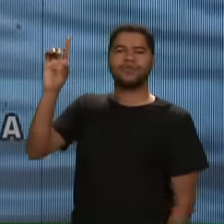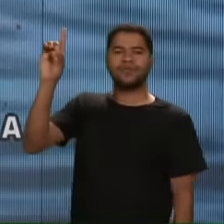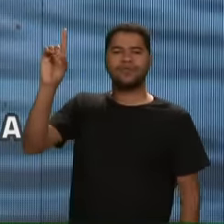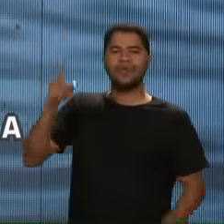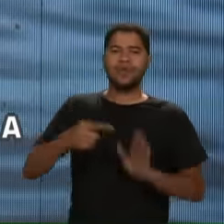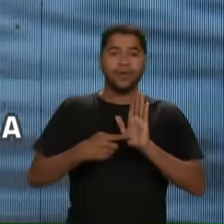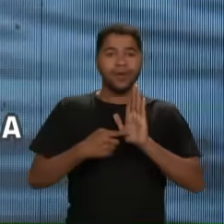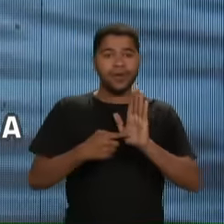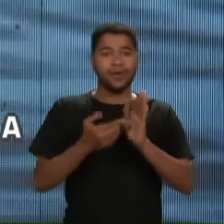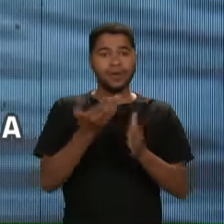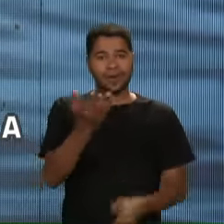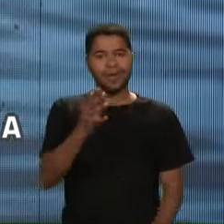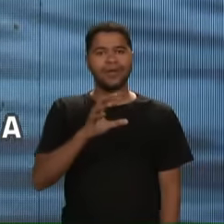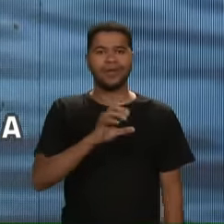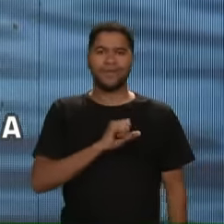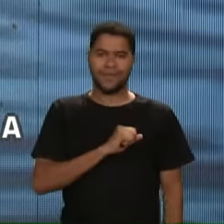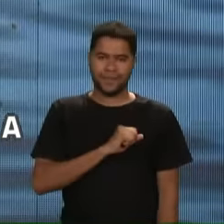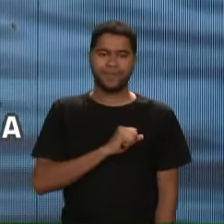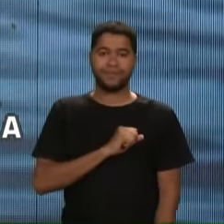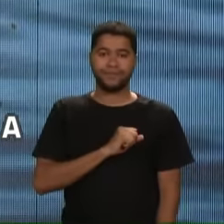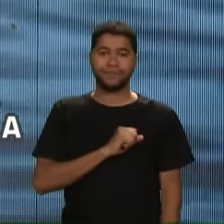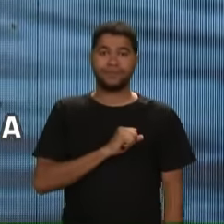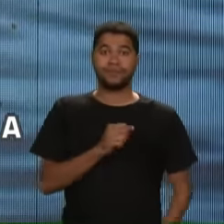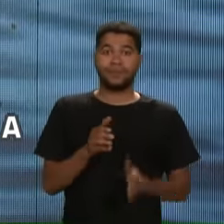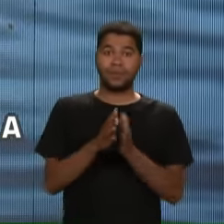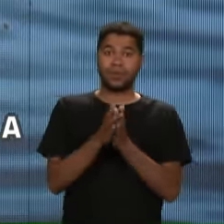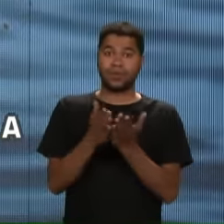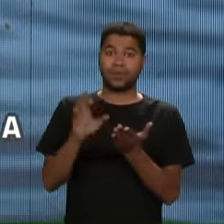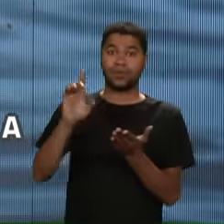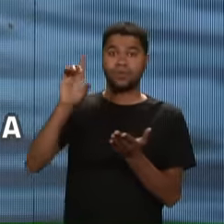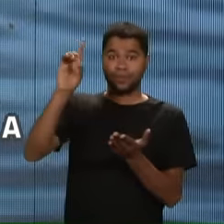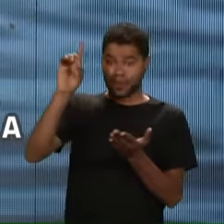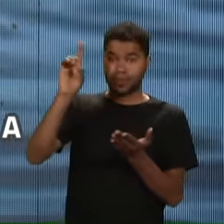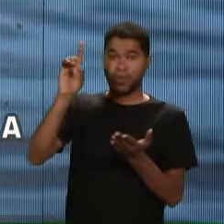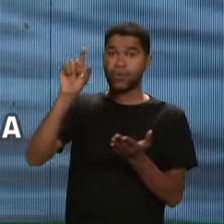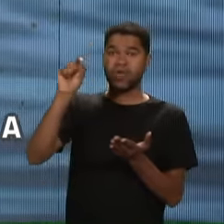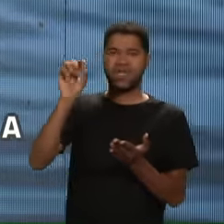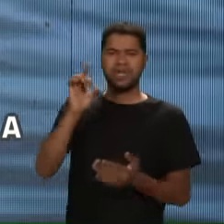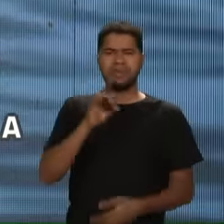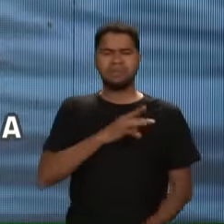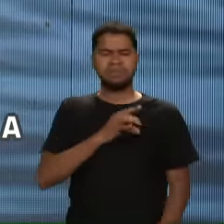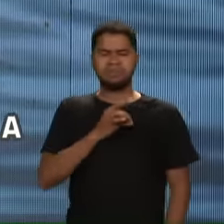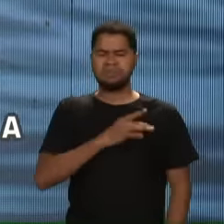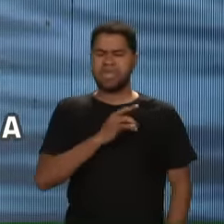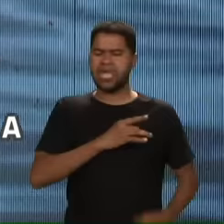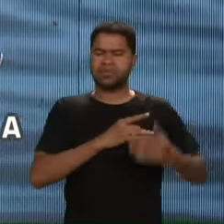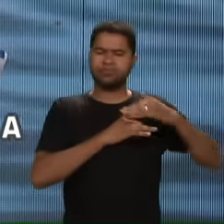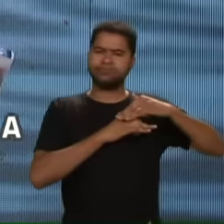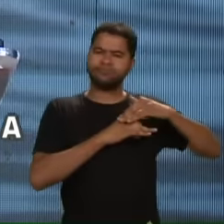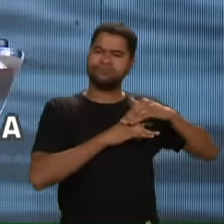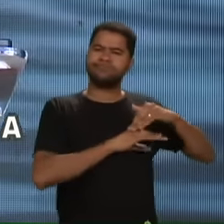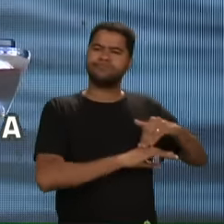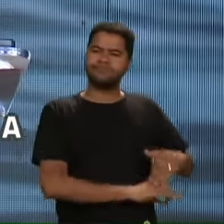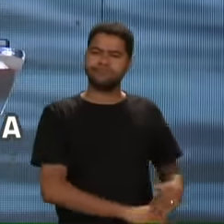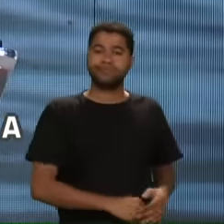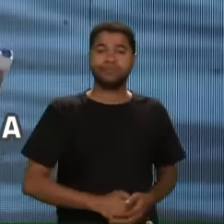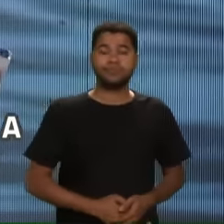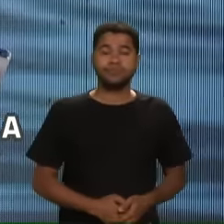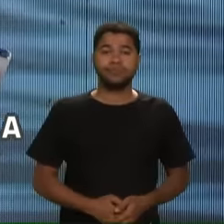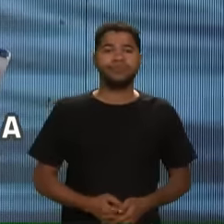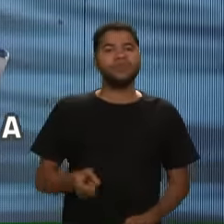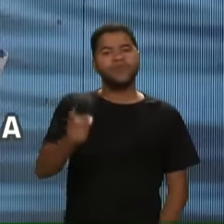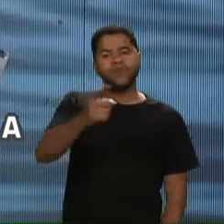expressão Do seu amor E como a Bíblia diz Que ele lança fora O medo Sabe